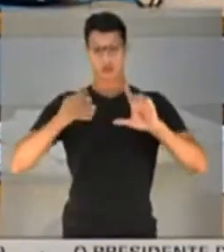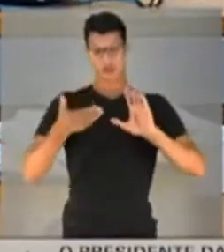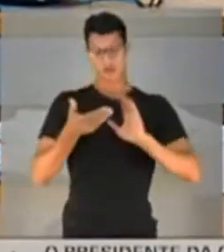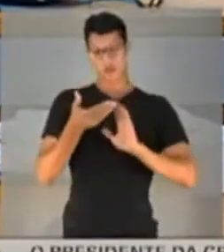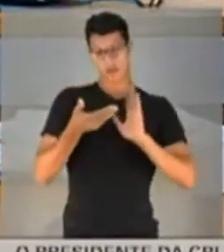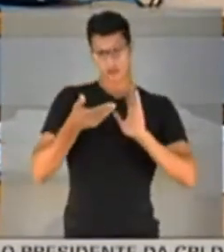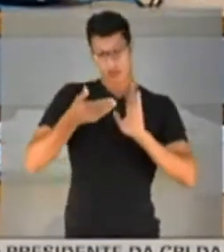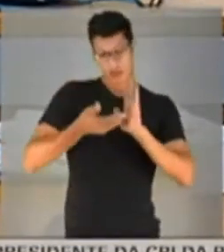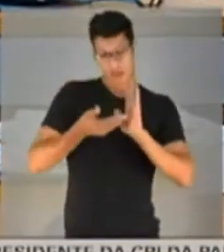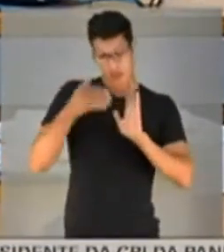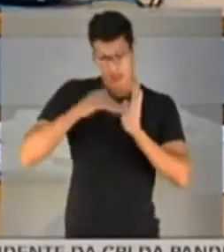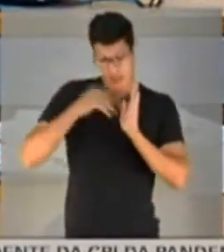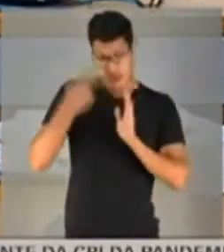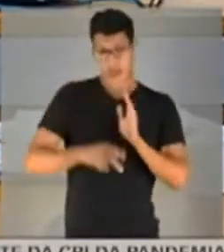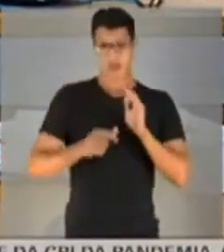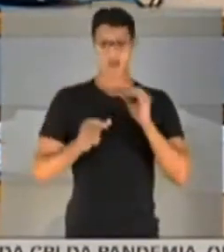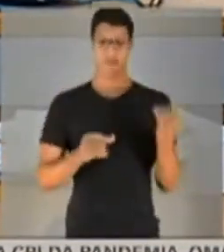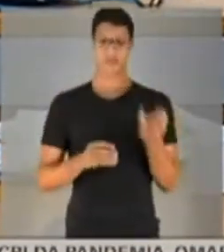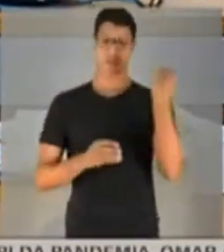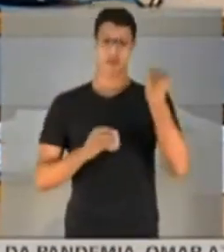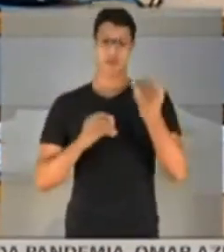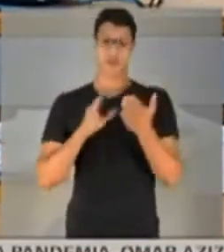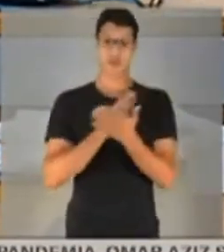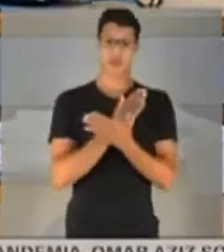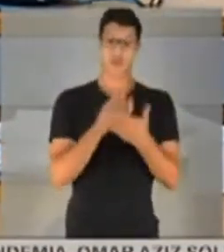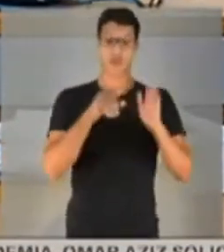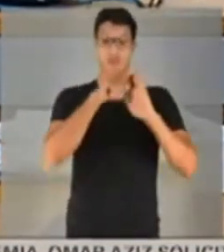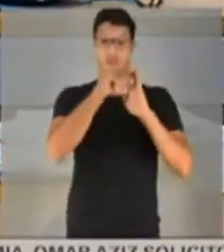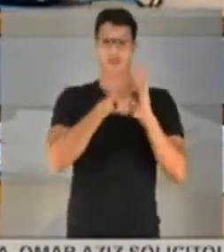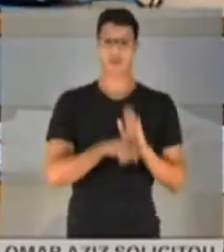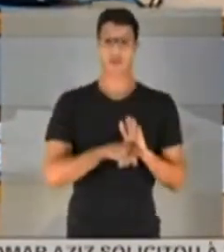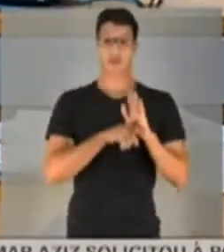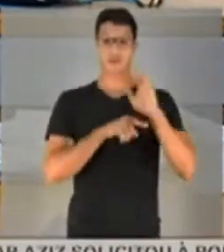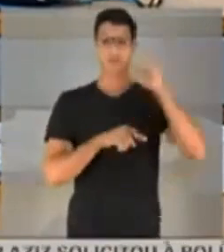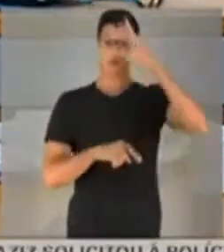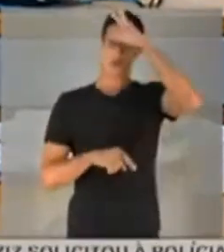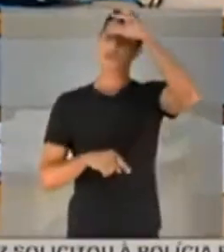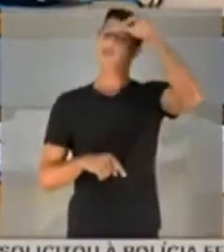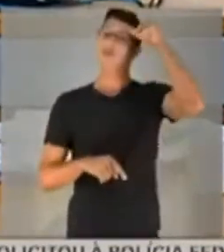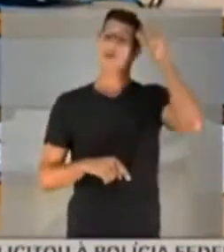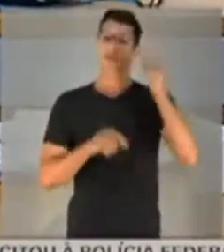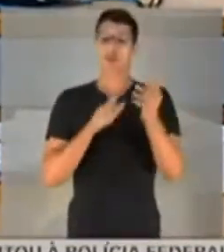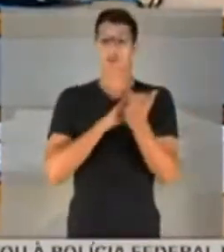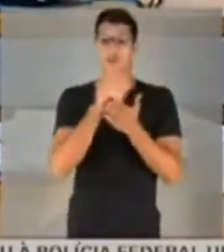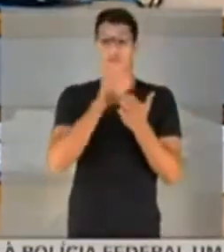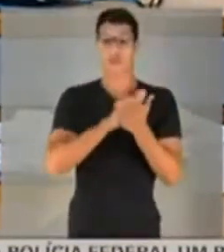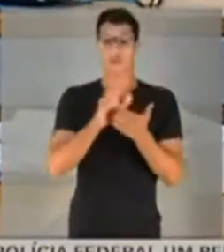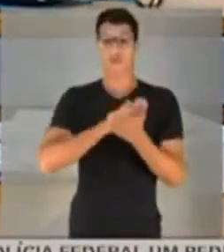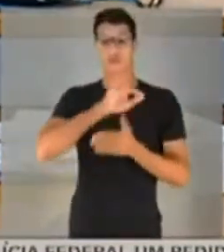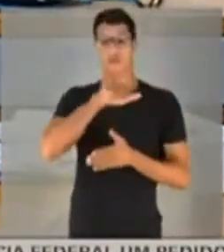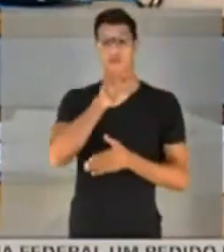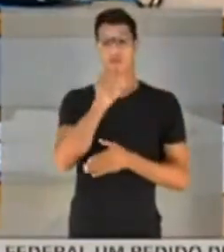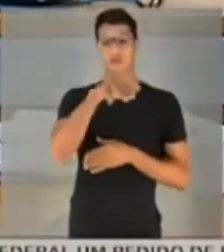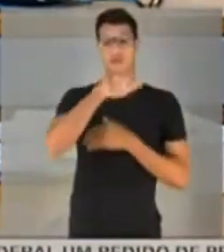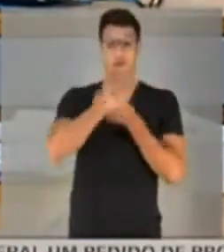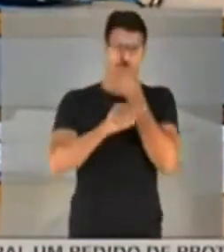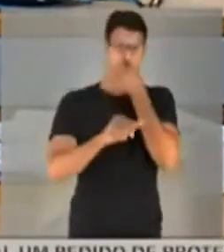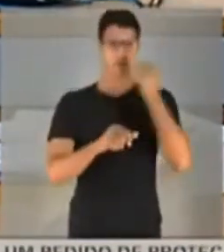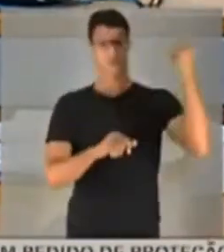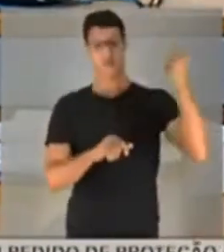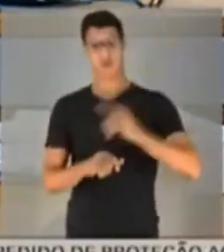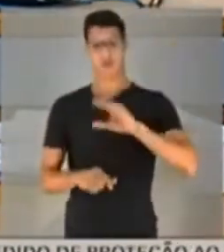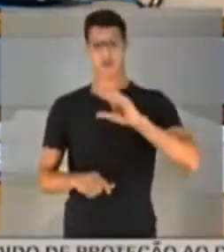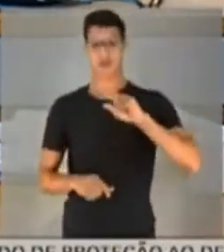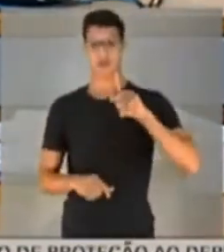pedido. Seria muito importante, algum dos pesquisadores da pesquisa de Manaus, publicada na revista JAMA, viesse a SCPI,